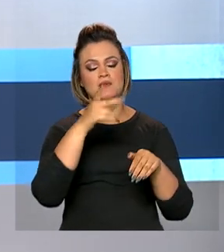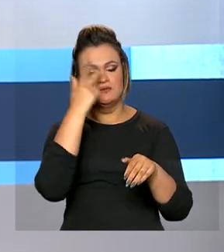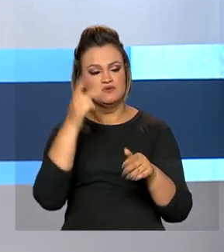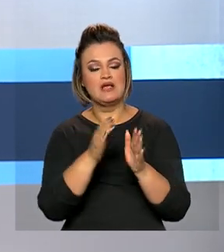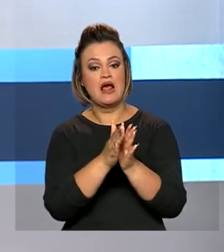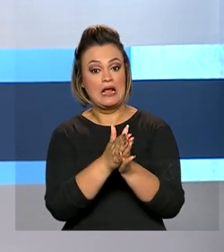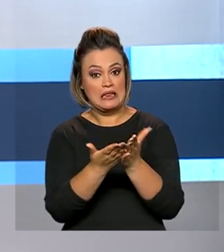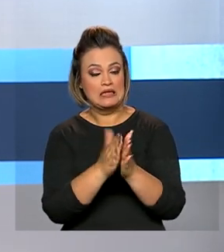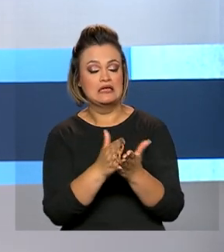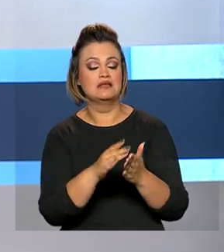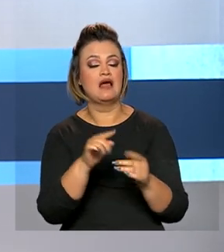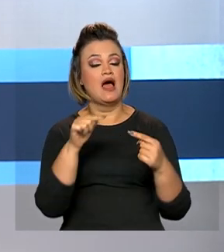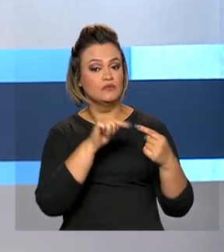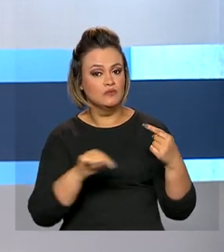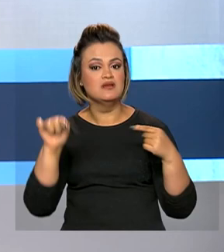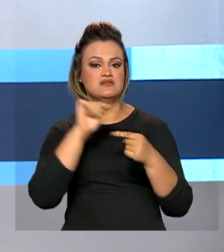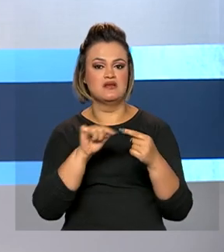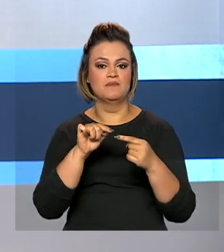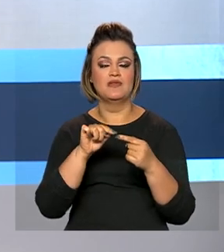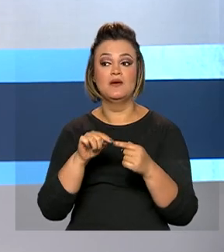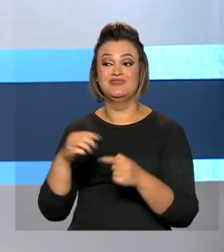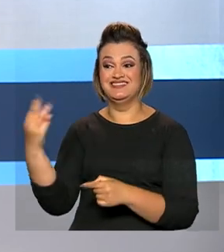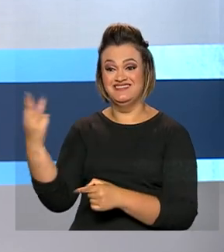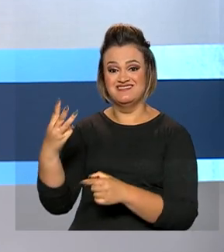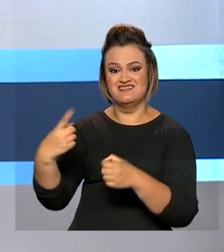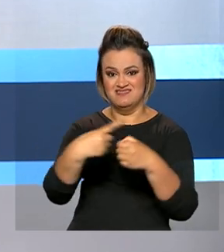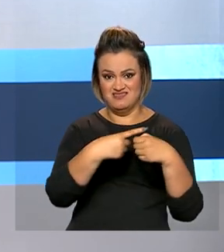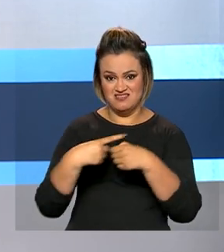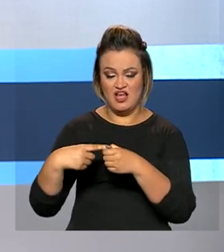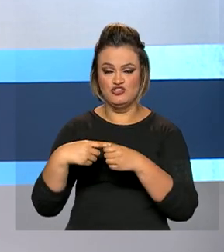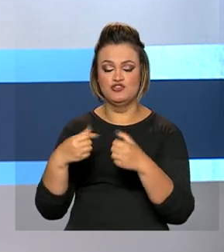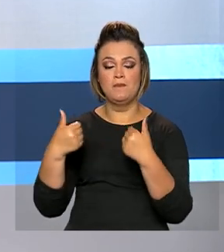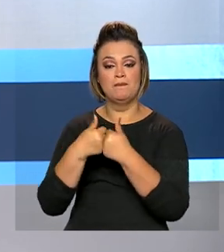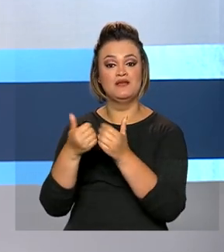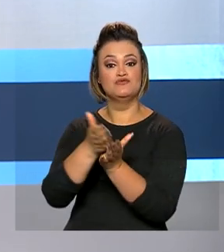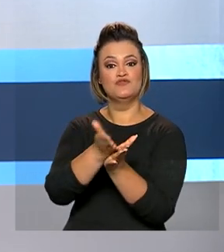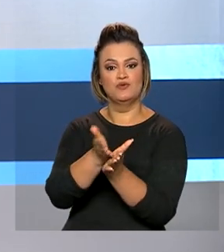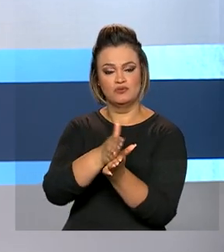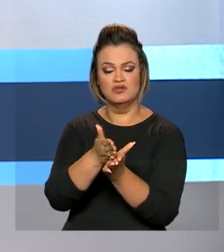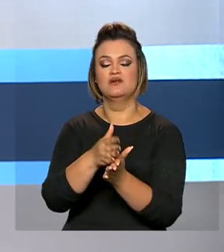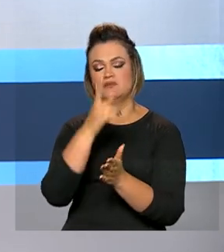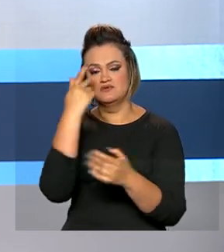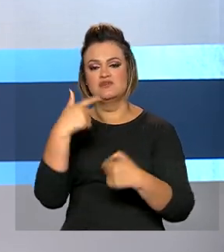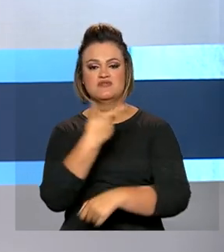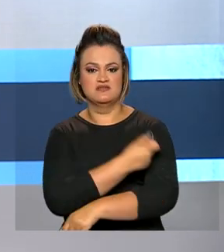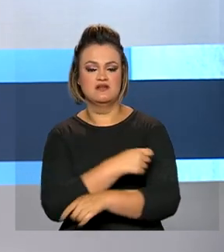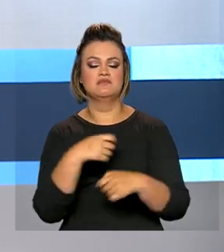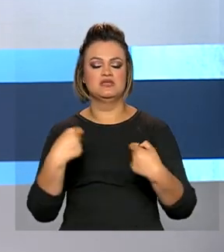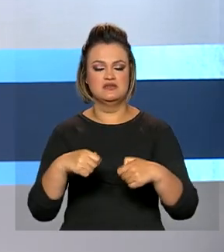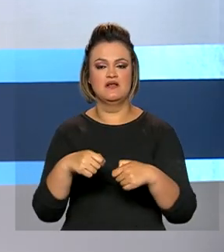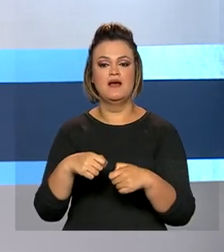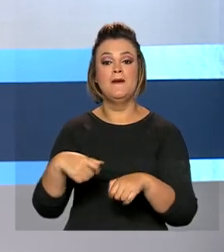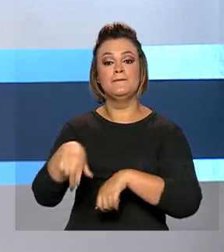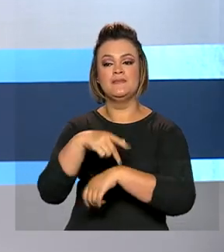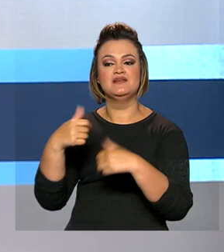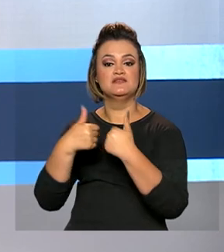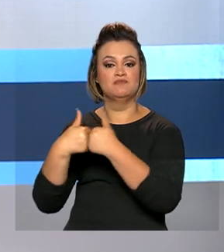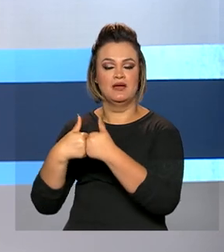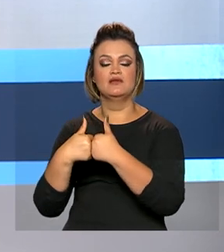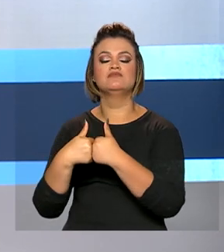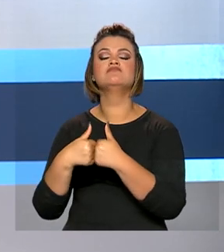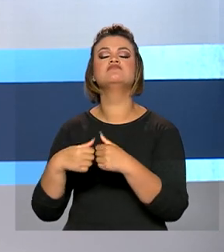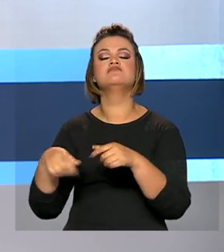de pessoas que vivem em 33 cidades brasileiras das regiões fronteiriças. Os países que fazem fronteira com o Brasil